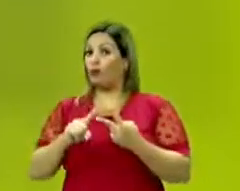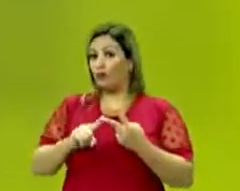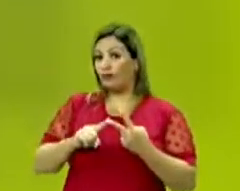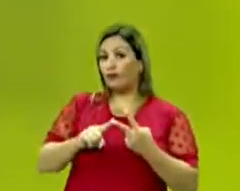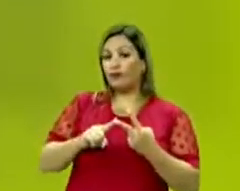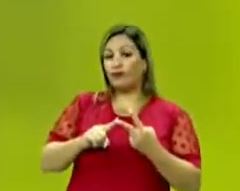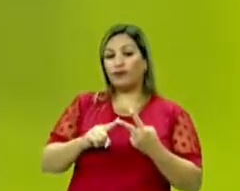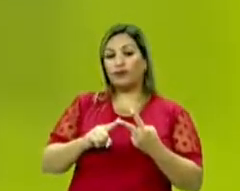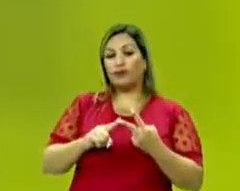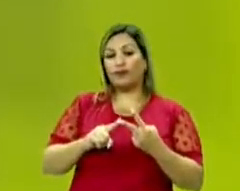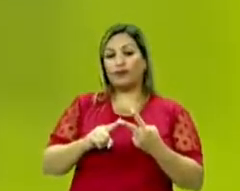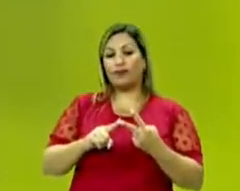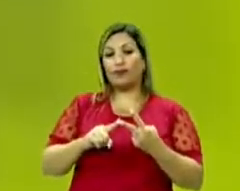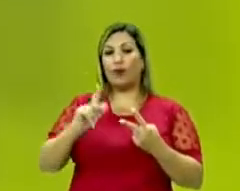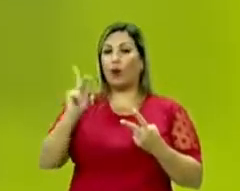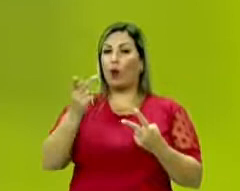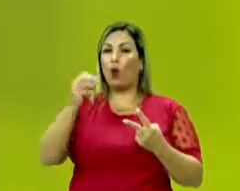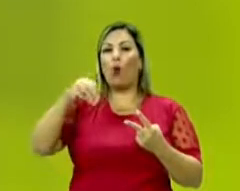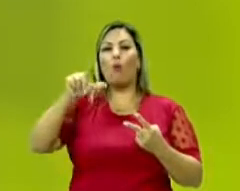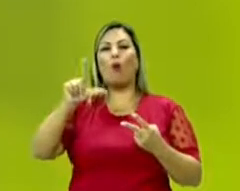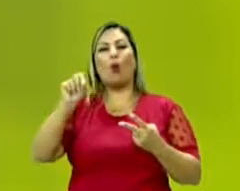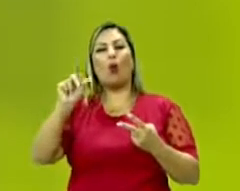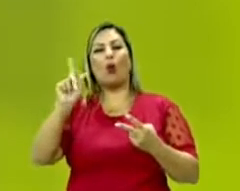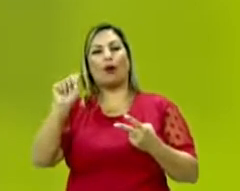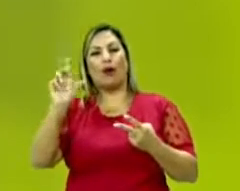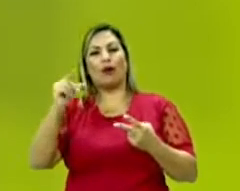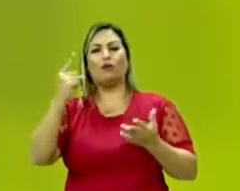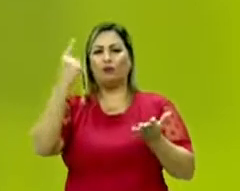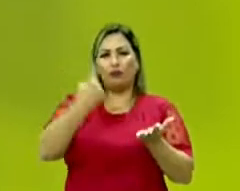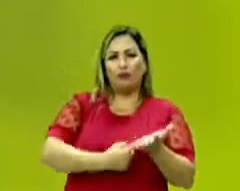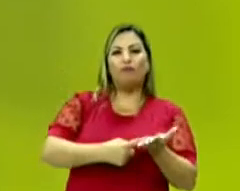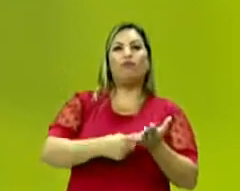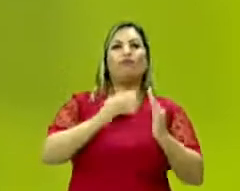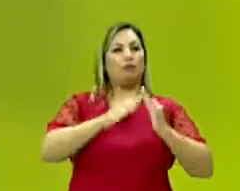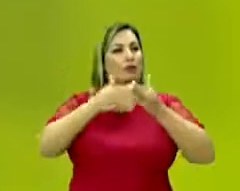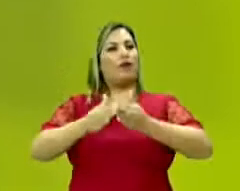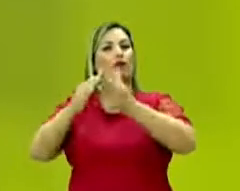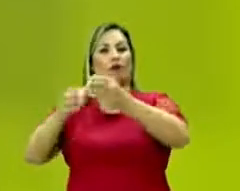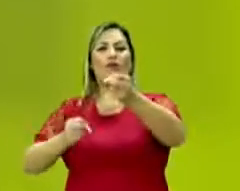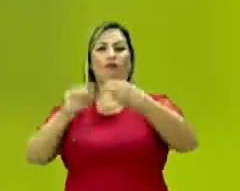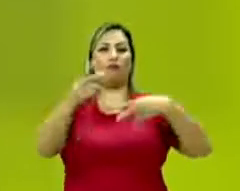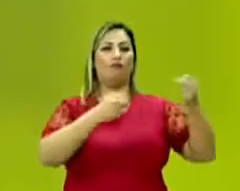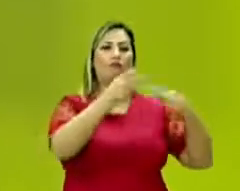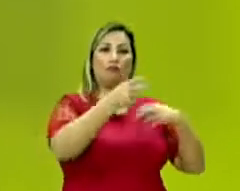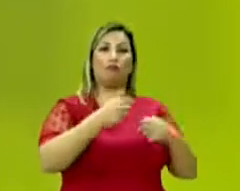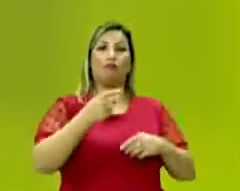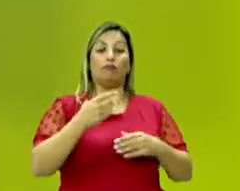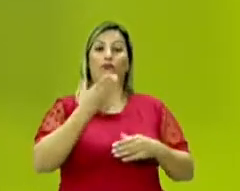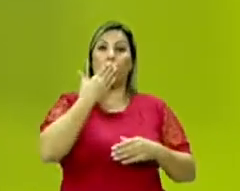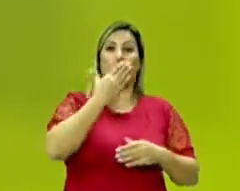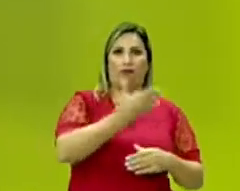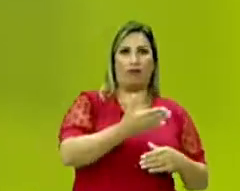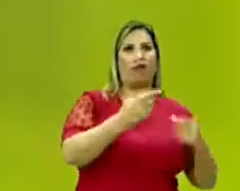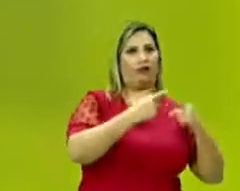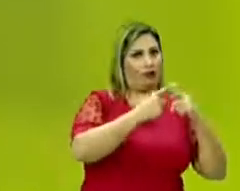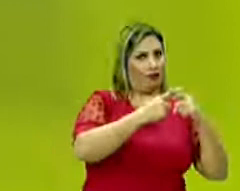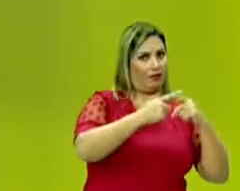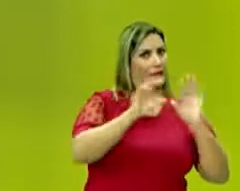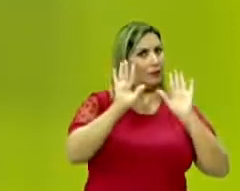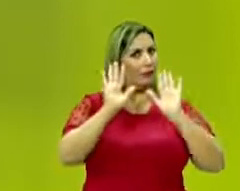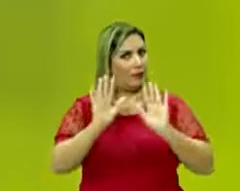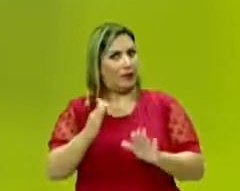a própria homologação do Tratado de Comércio e Navegação, privilegiando a Inglaterra, porém,